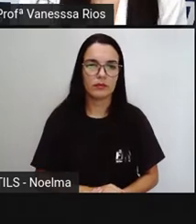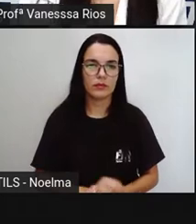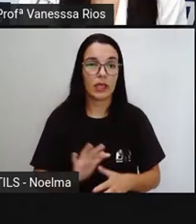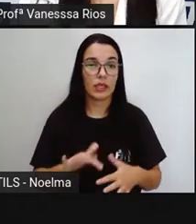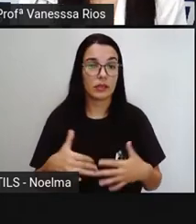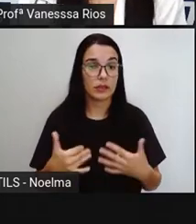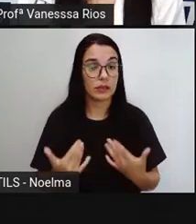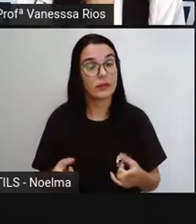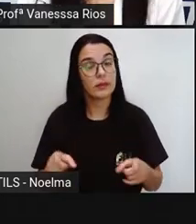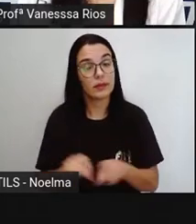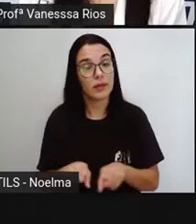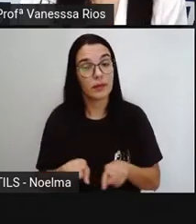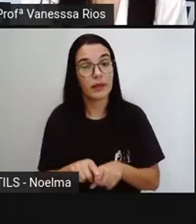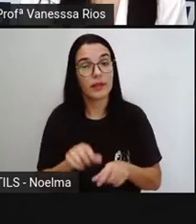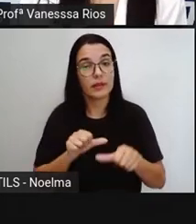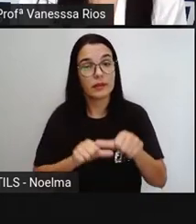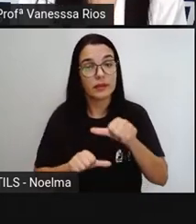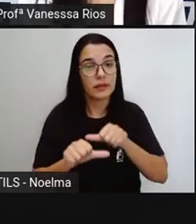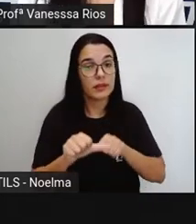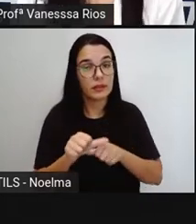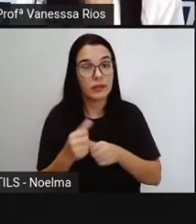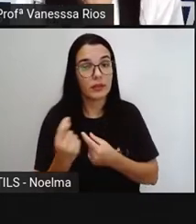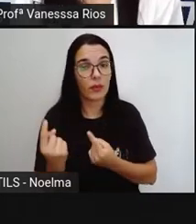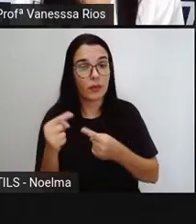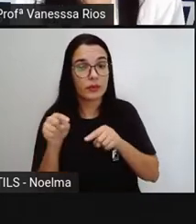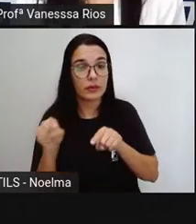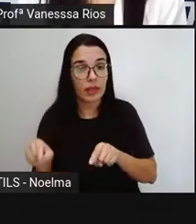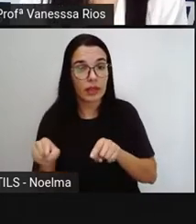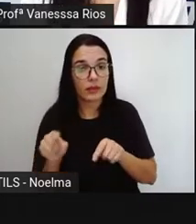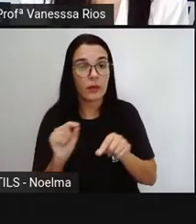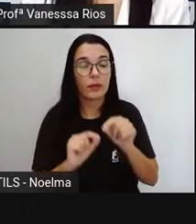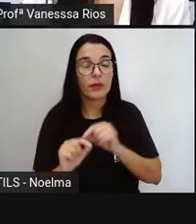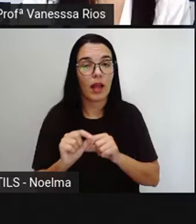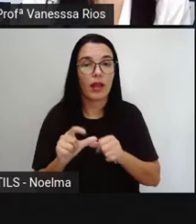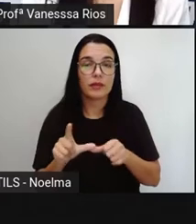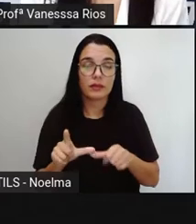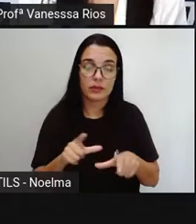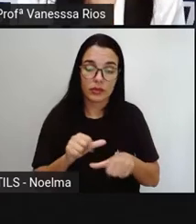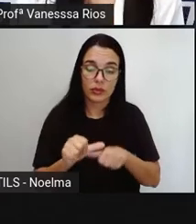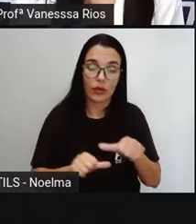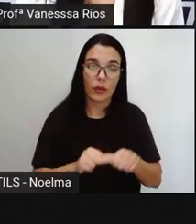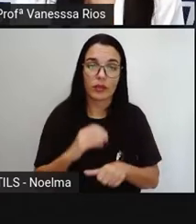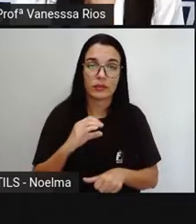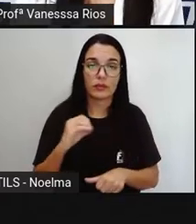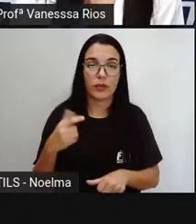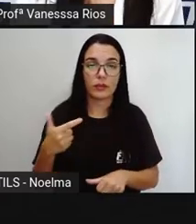E aí, no sentido oposto, ocorre a difusão de gás carbônico.